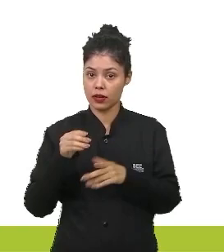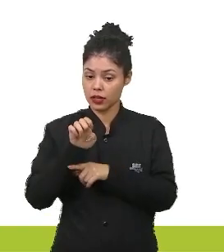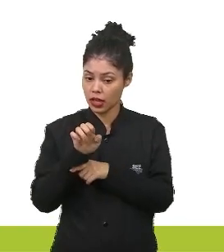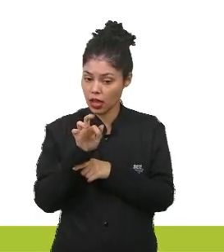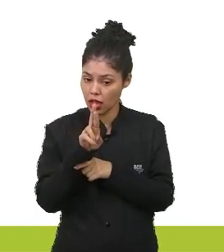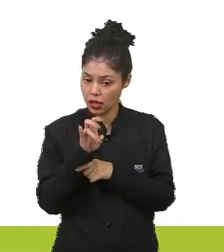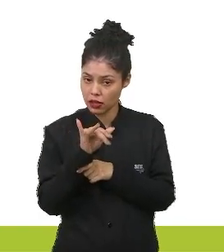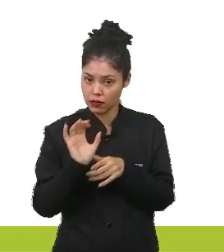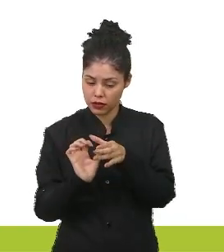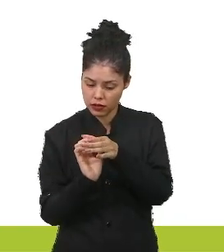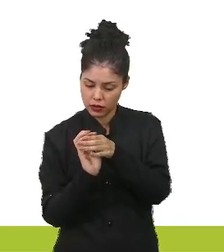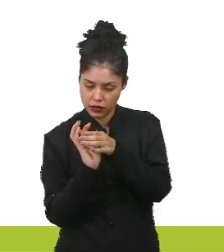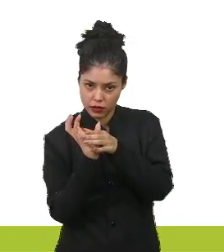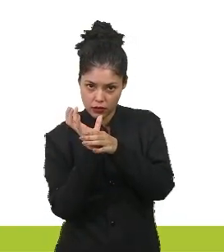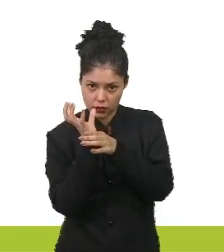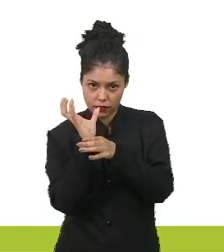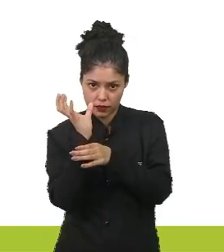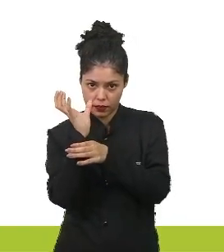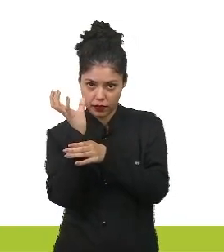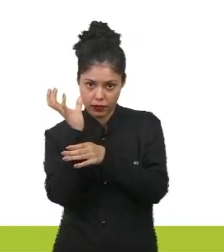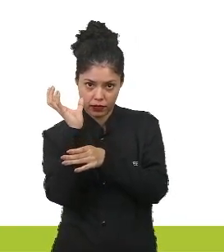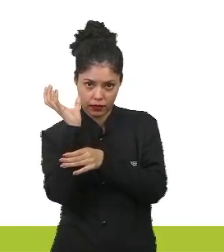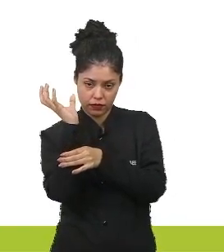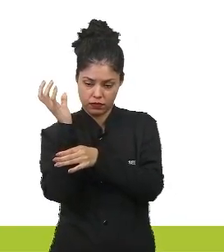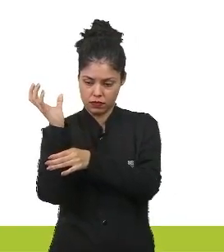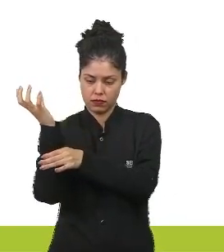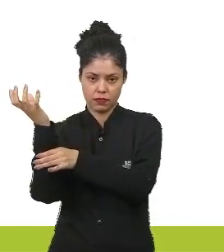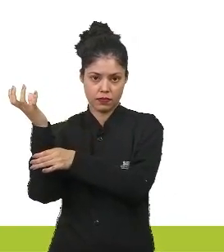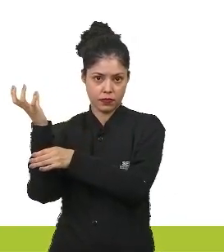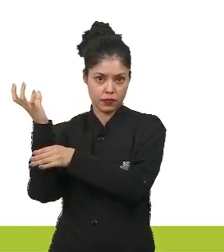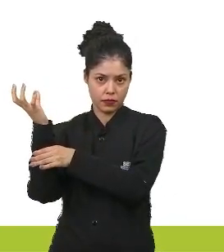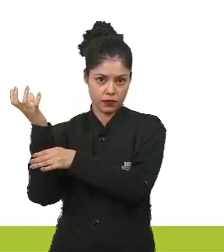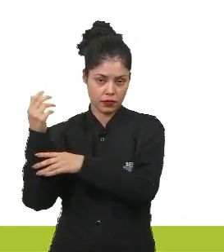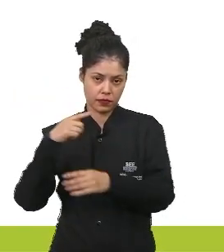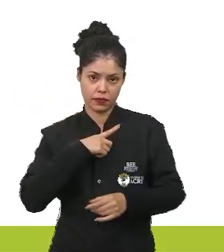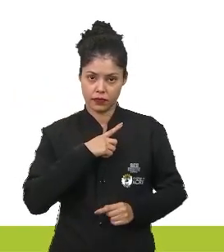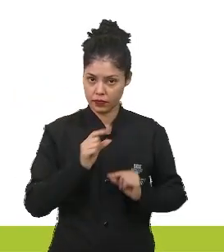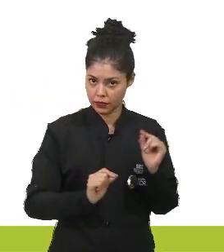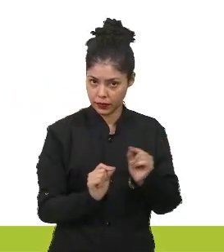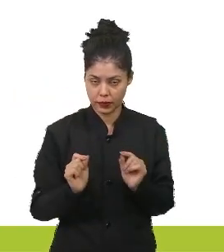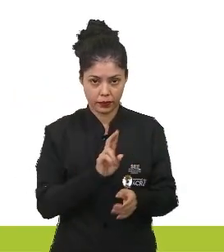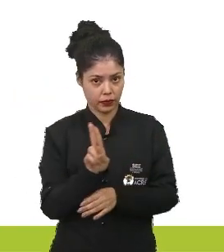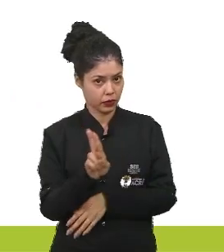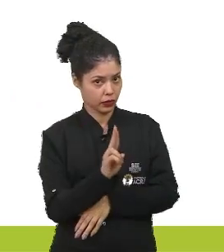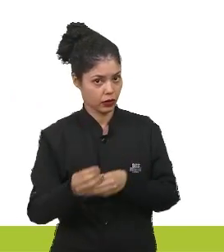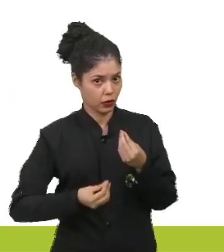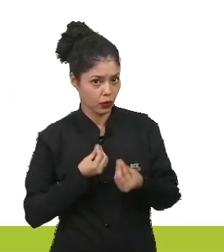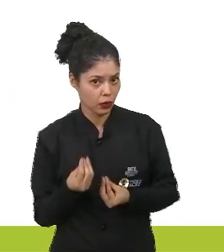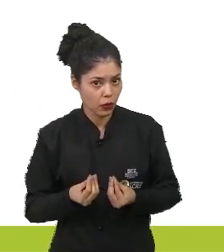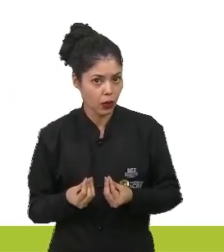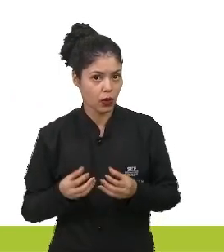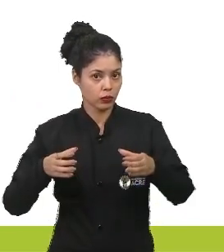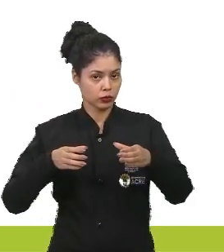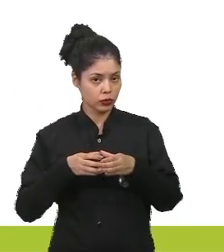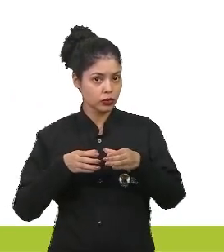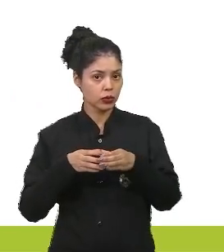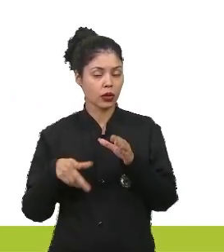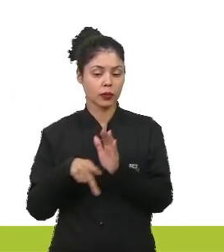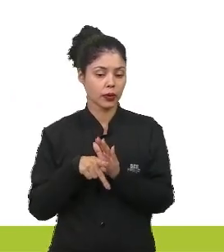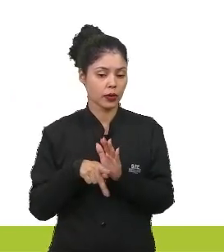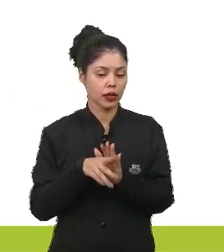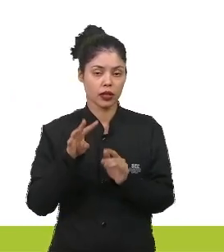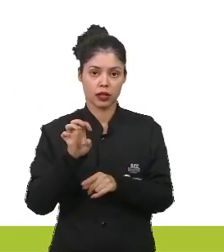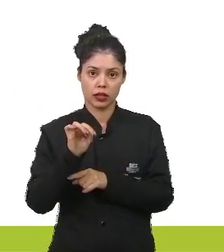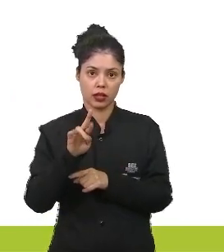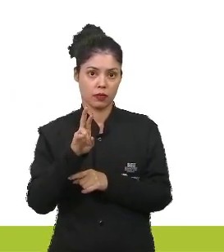arbustos e tem árvores pequenas. E ela é chamada de comunidade intermediária. São várias